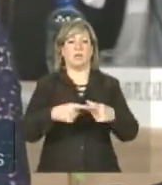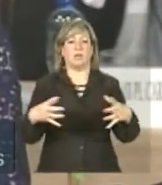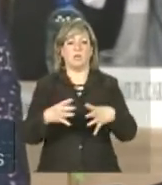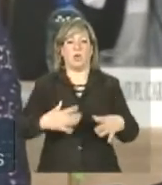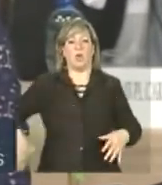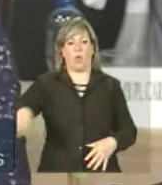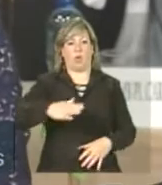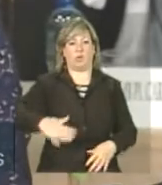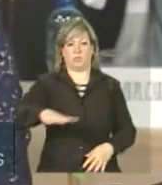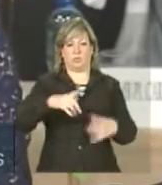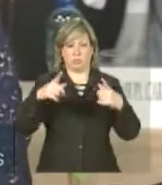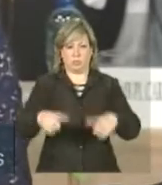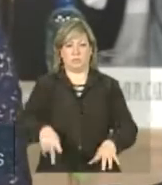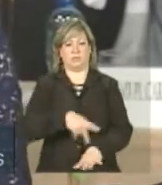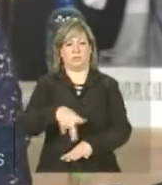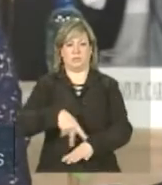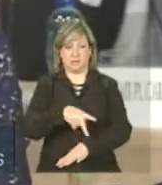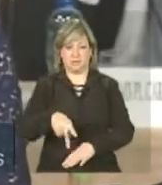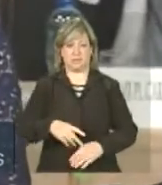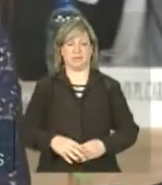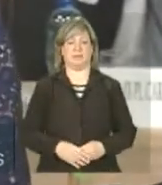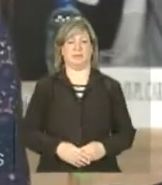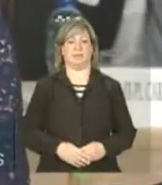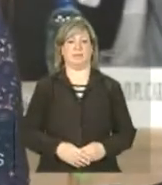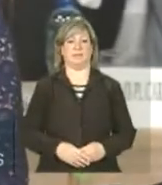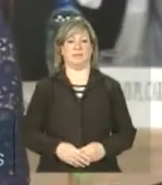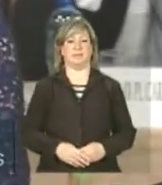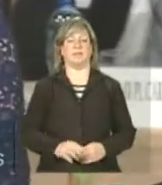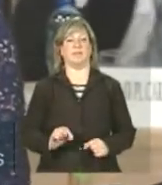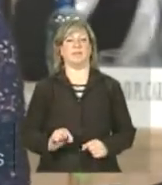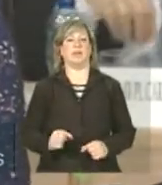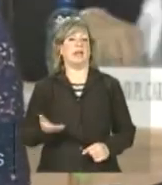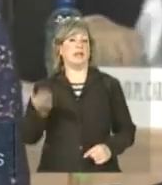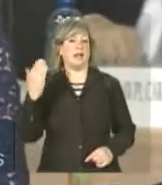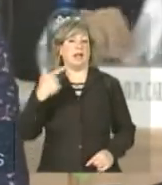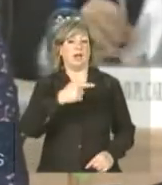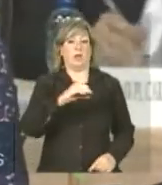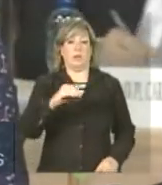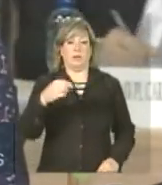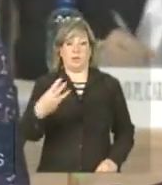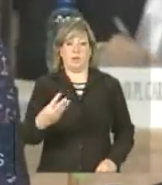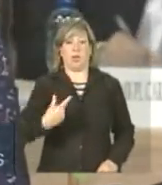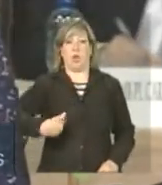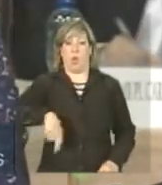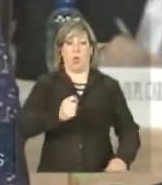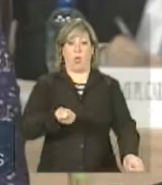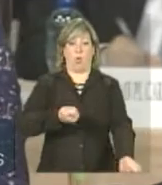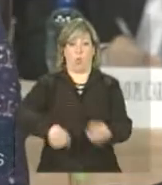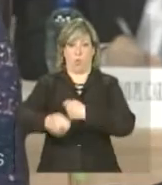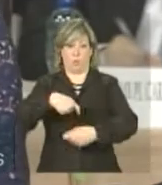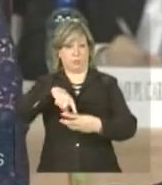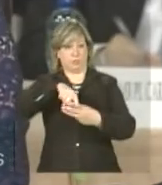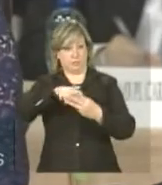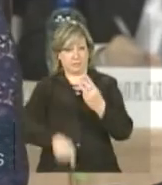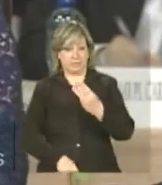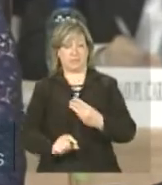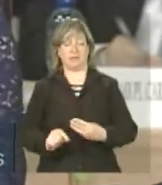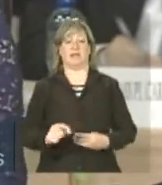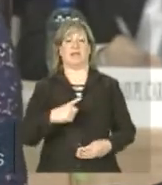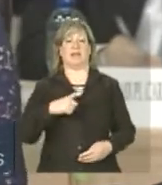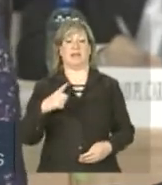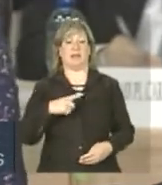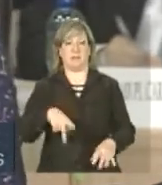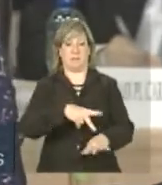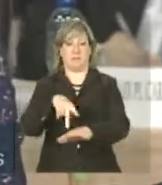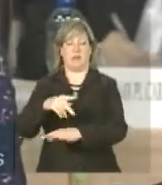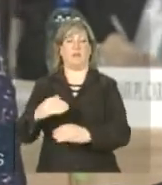regiões e nos nossos países. Desde 2003, nosso comércio trilateral cresceu